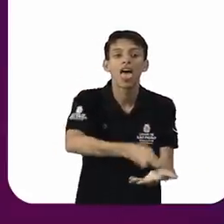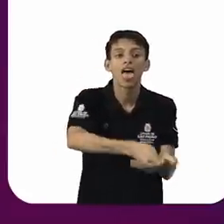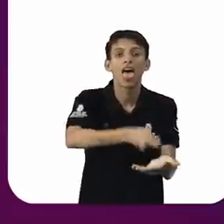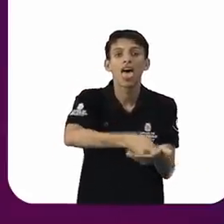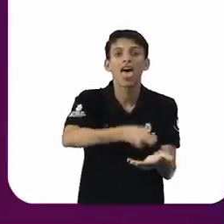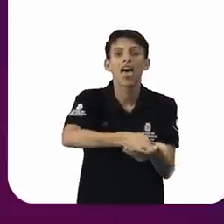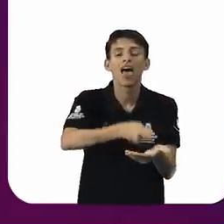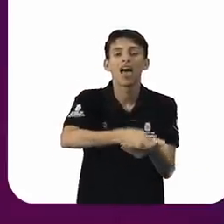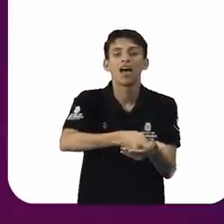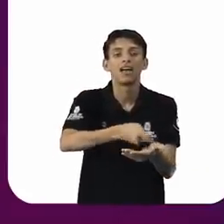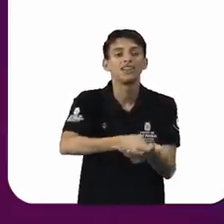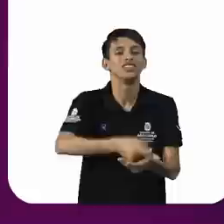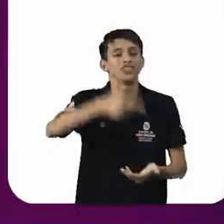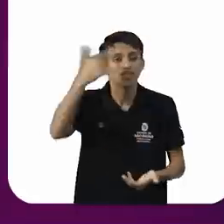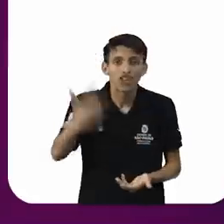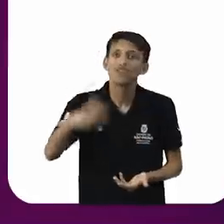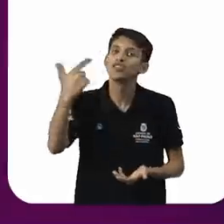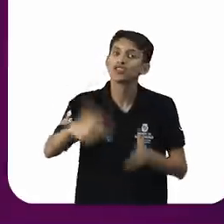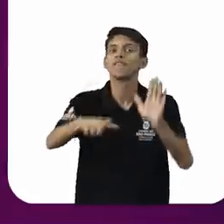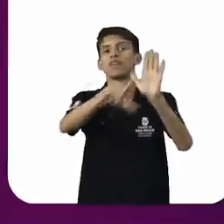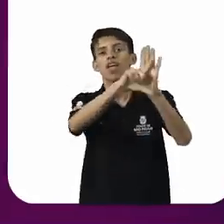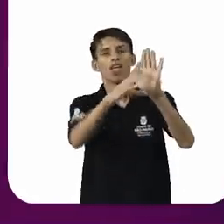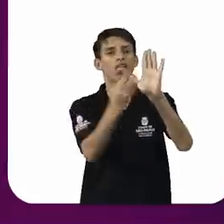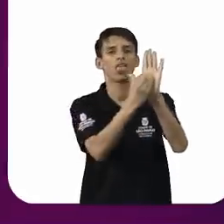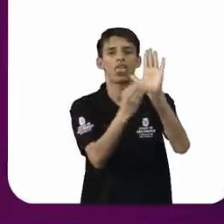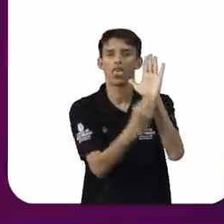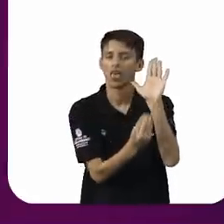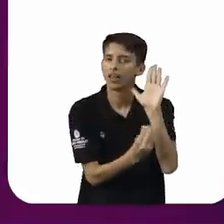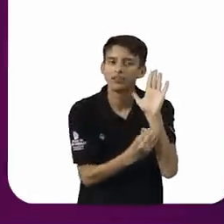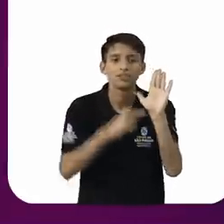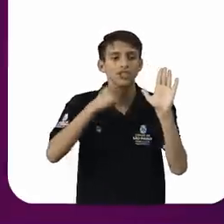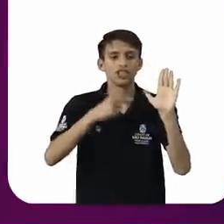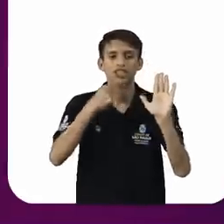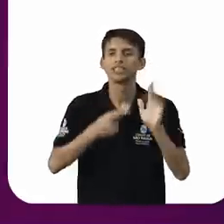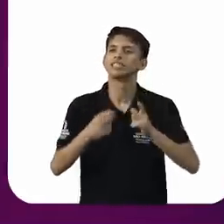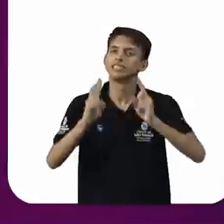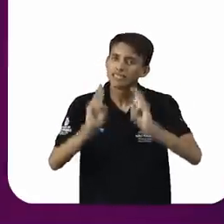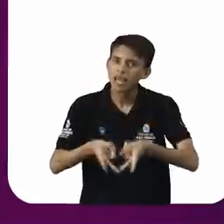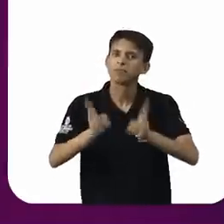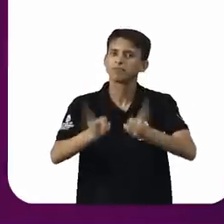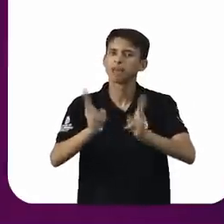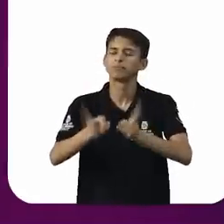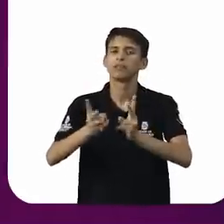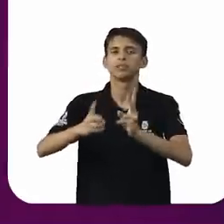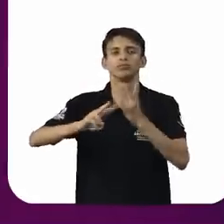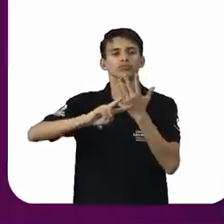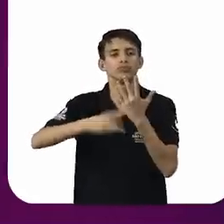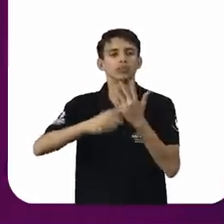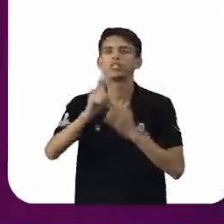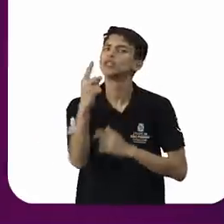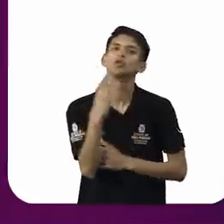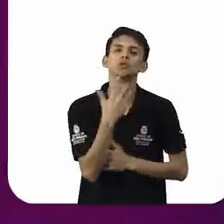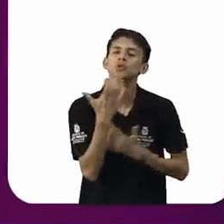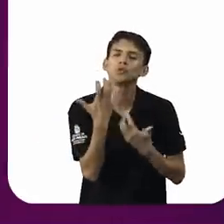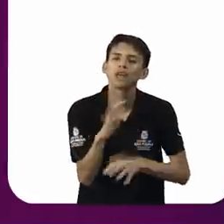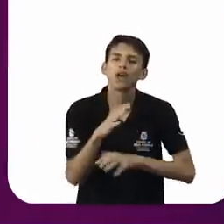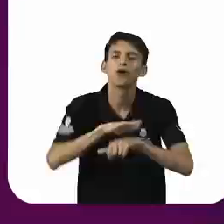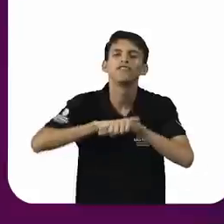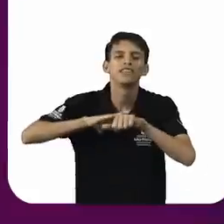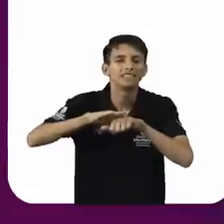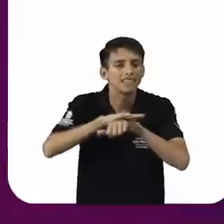novo, é o código penal, todo o tempo é o código penal? Todo o você quer punir, você quer punir, você quer punir, você não quer dialogar?